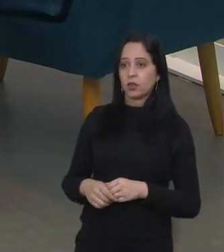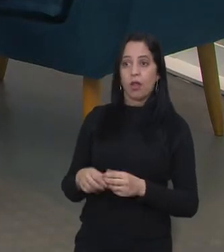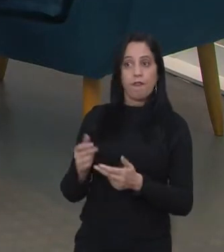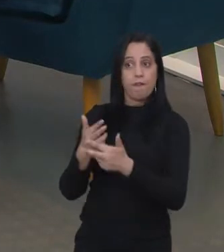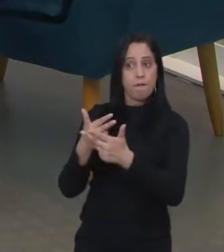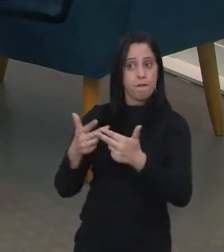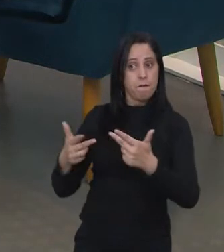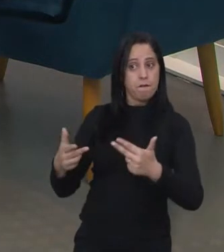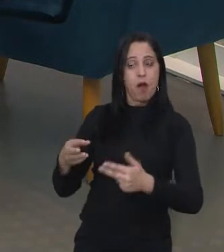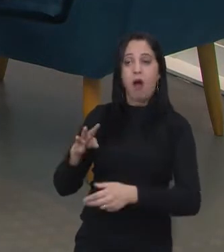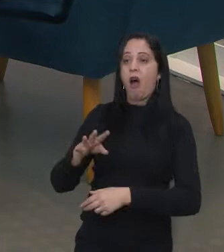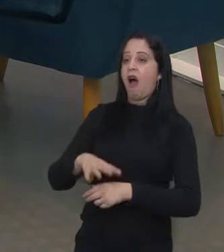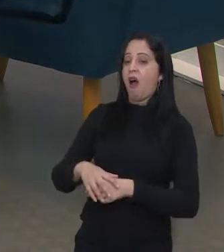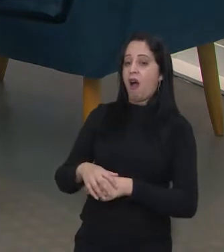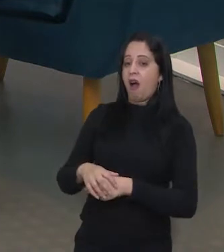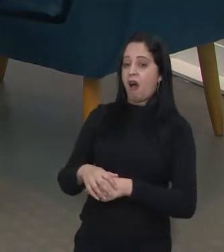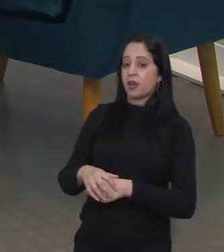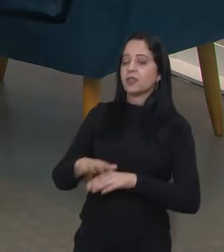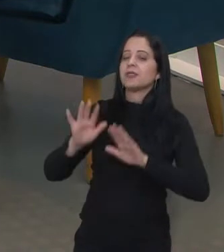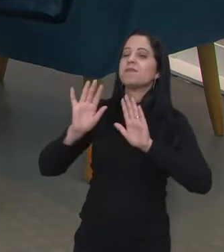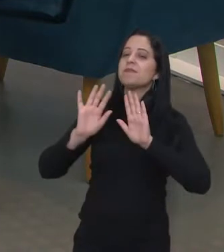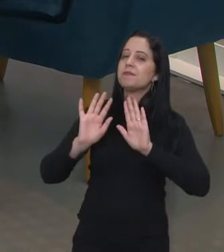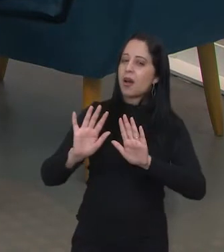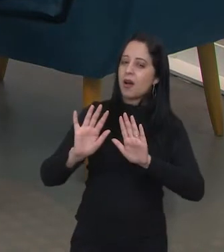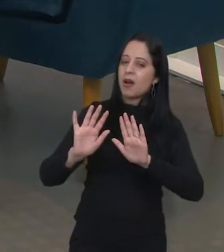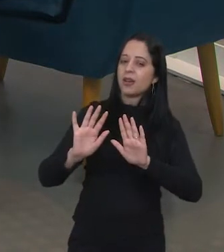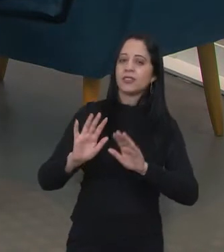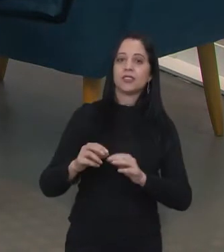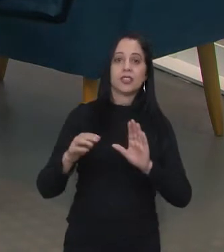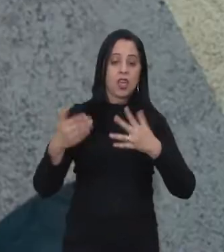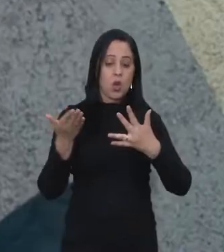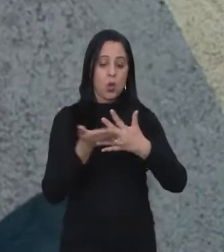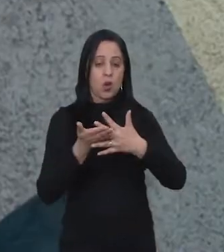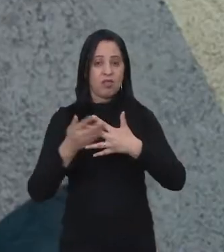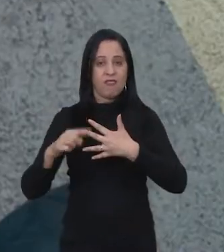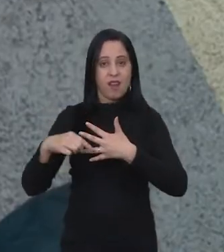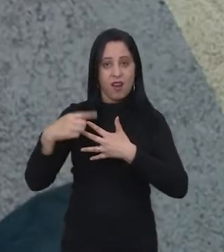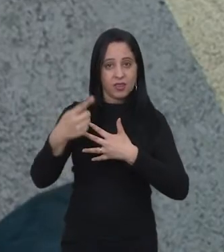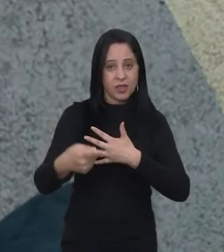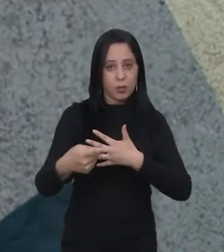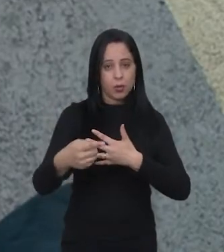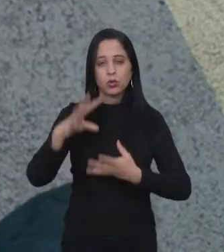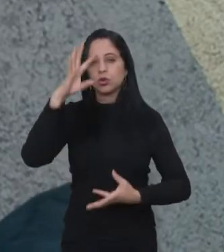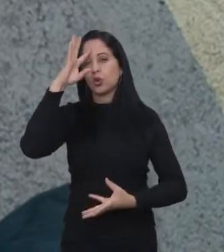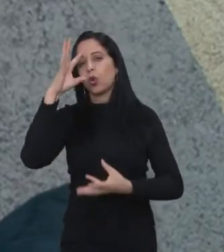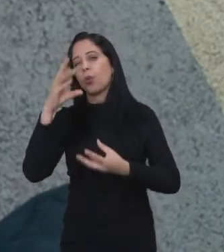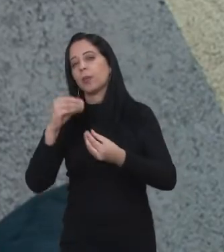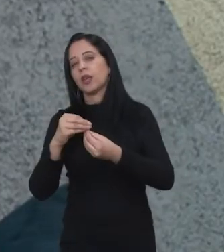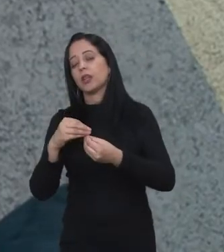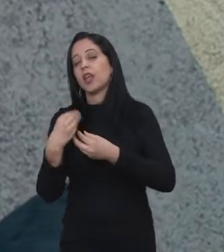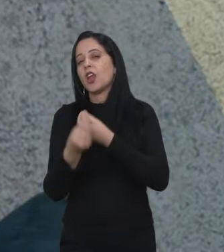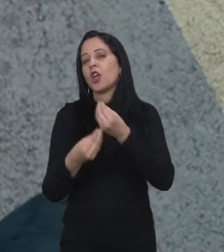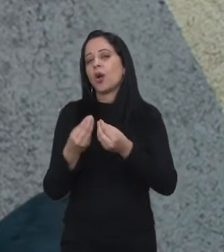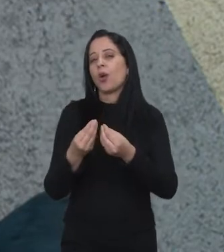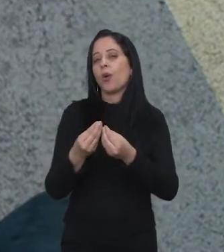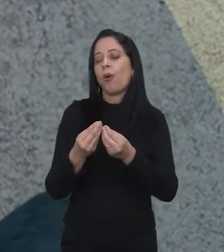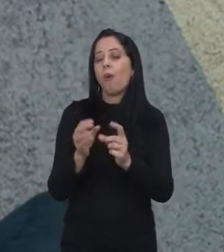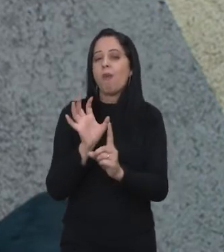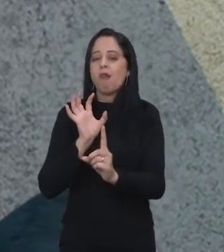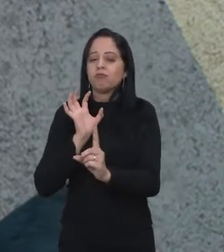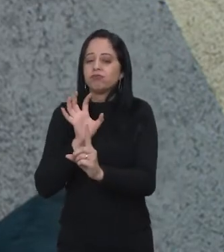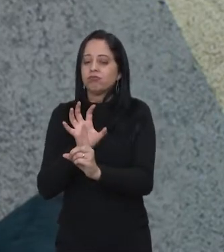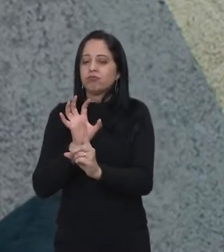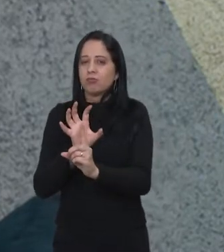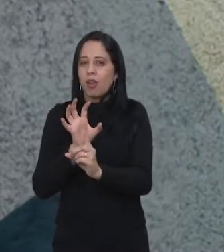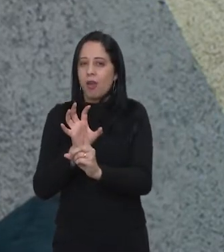tem muito conhecimento para essas pessoas aí. Mas, no próximo bloco, vamos entender o impacto